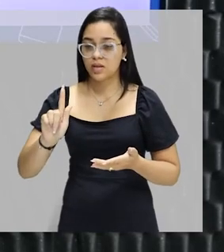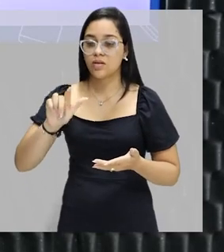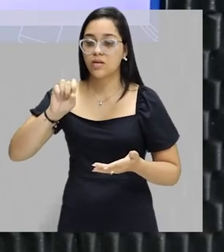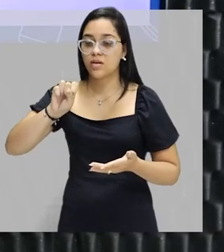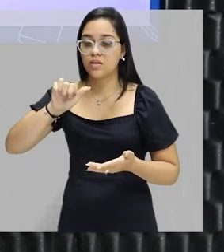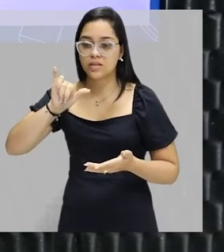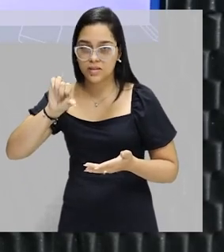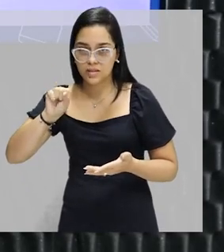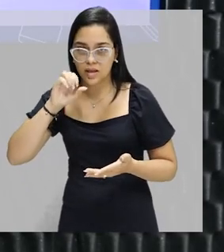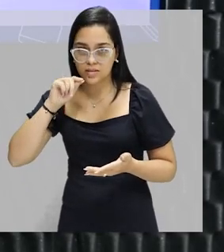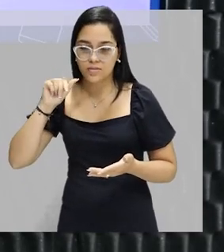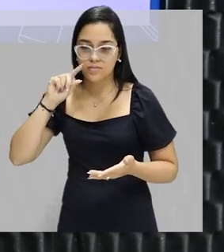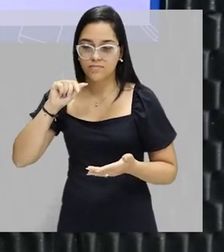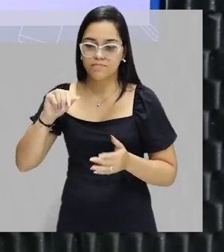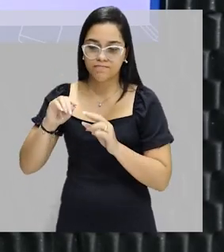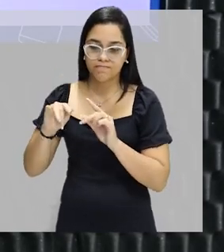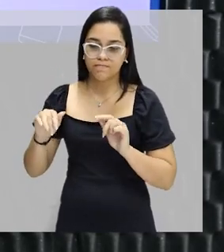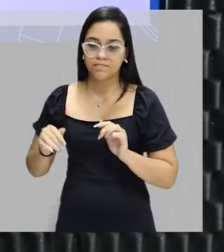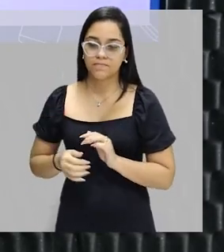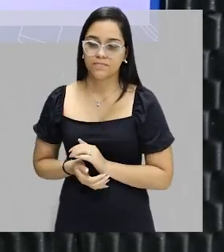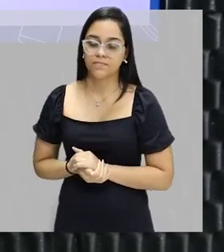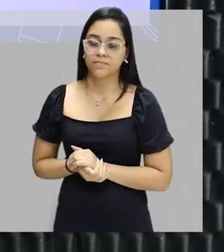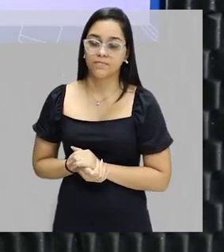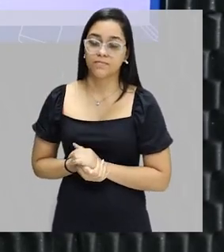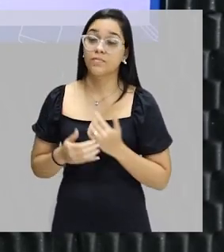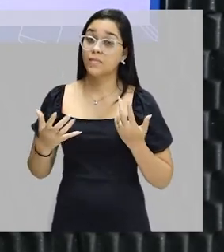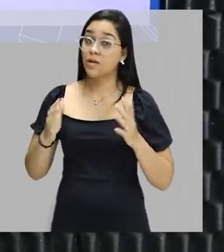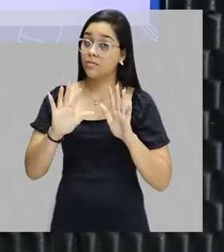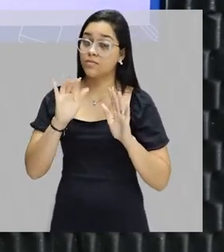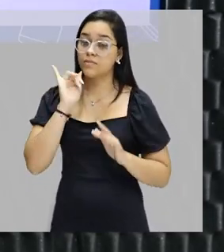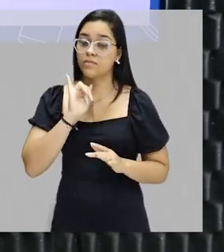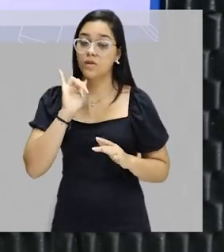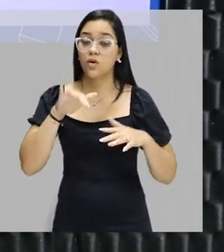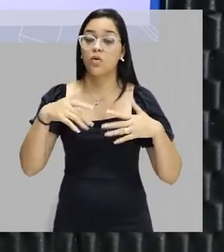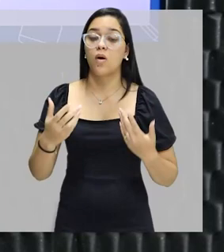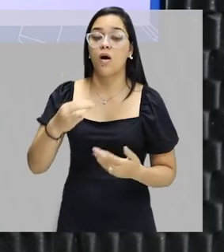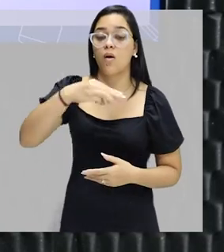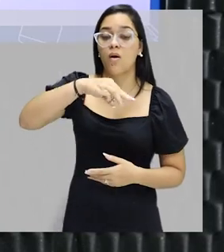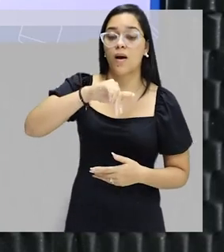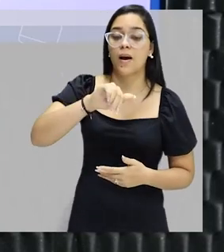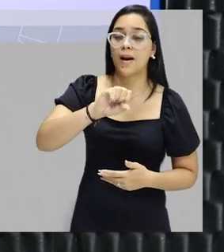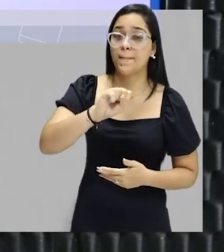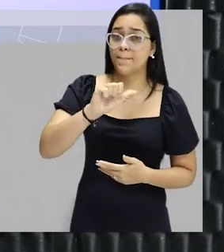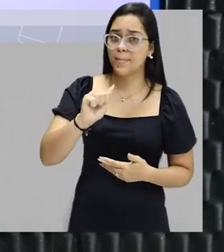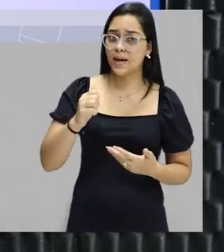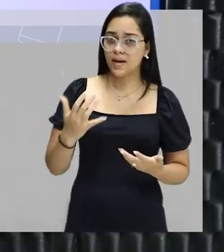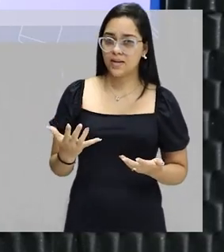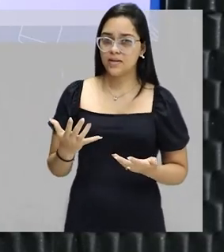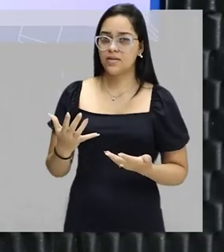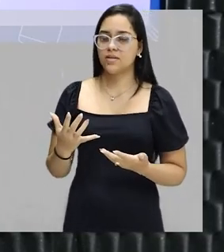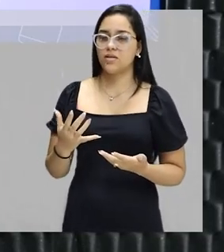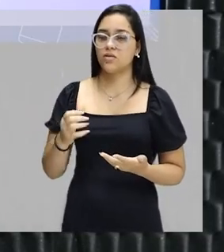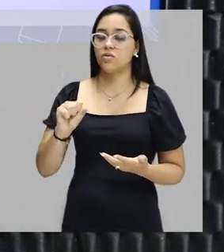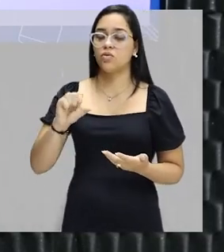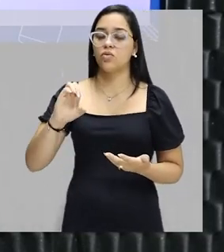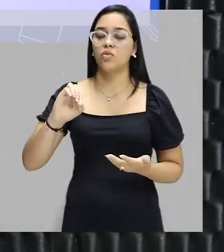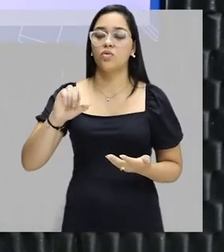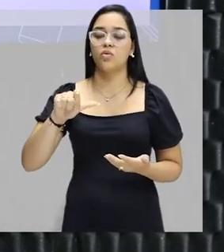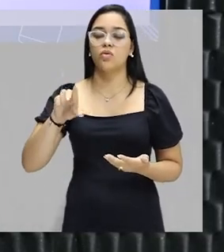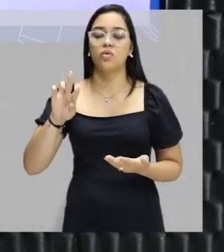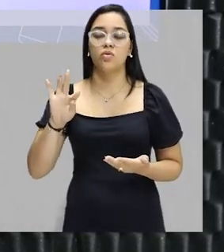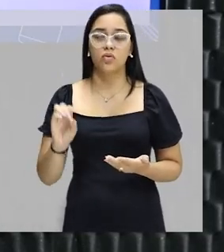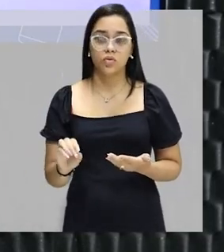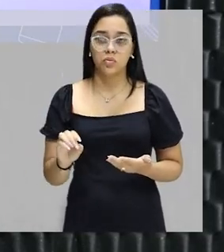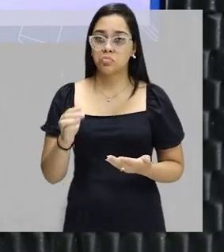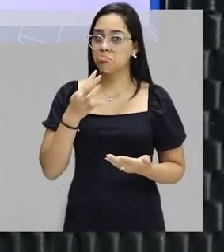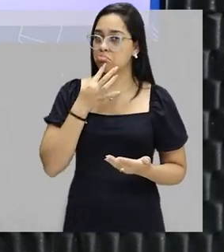sais. Tudo bem? Então, vamos lá. Qual é a massa do soluto? A